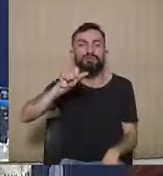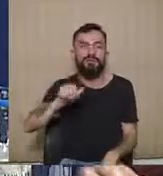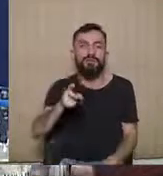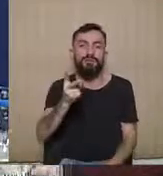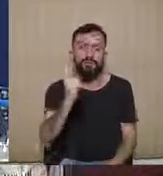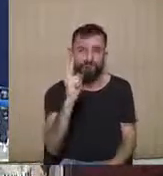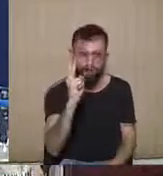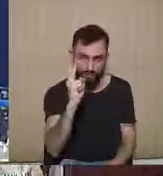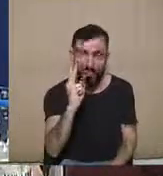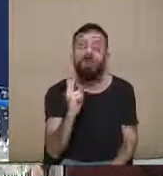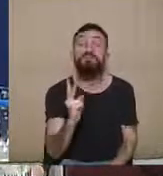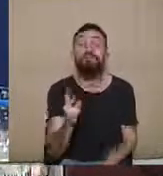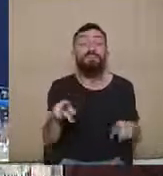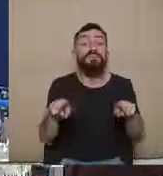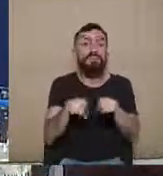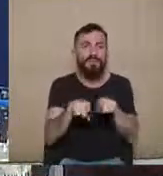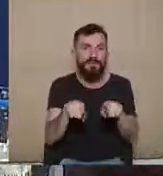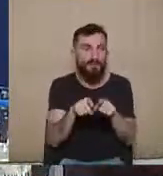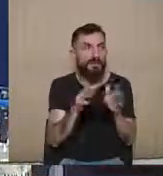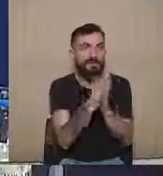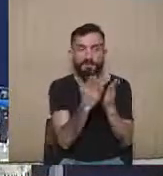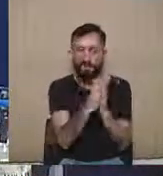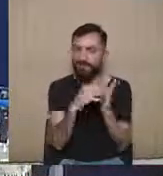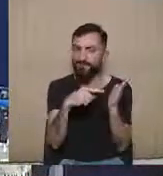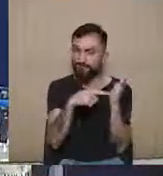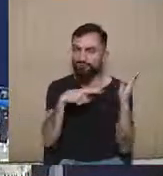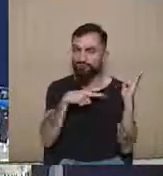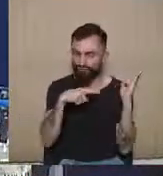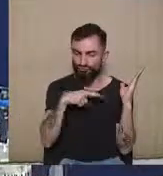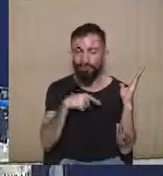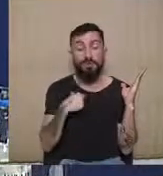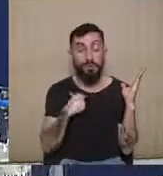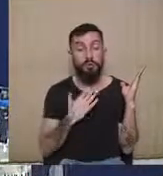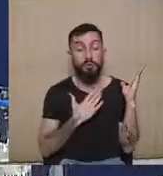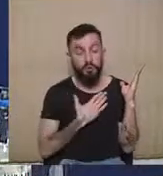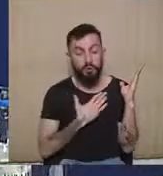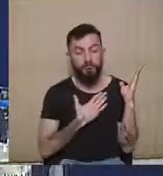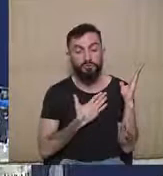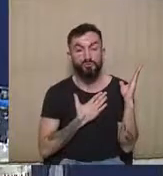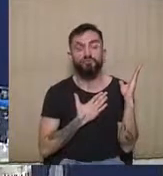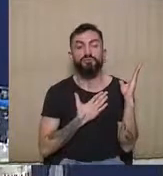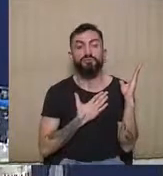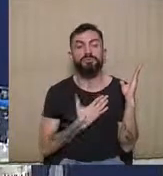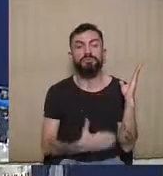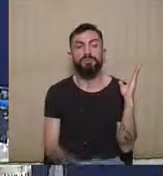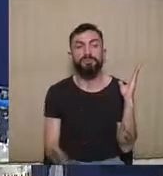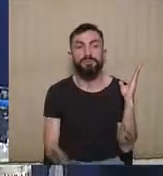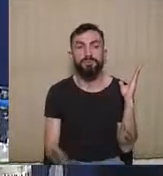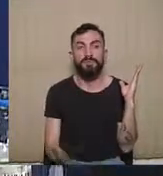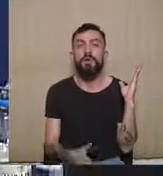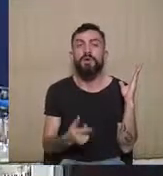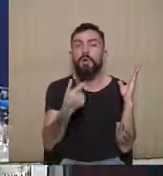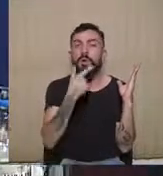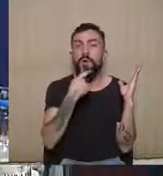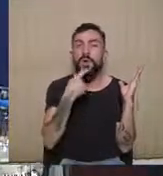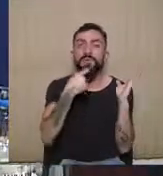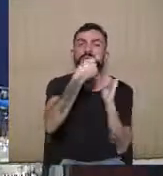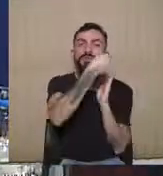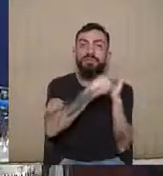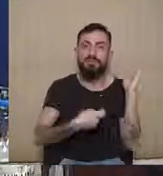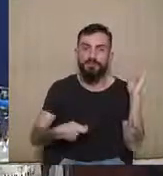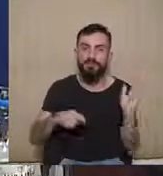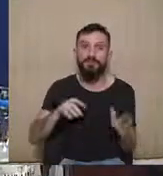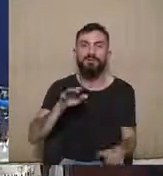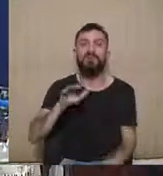que é tratada num livro que eu particularmente gosto bastante, de um autor chamado Frank Pasquale, se